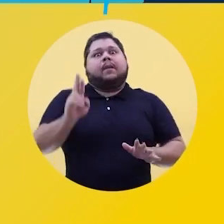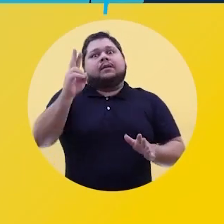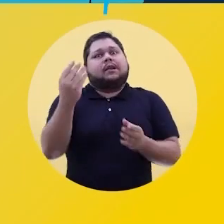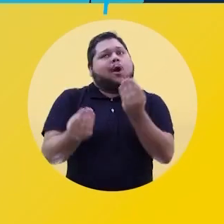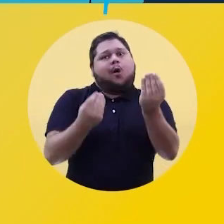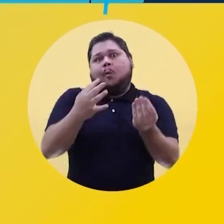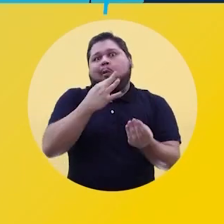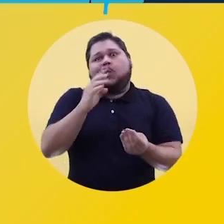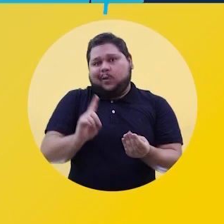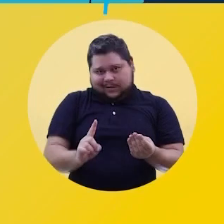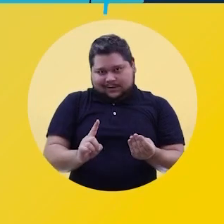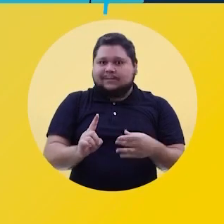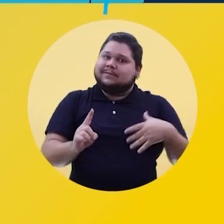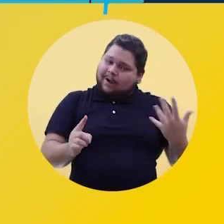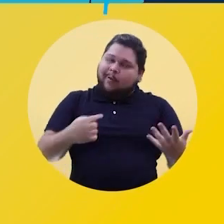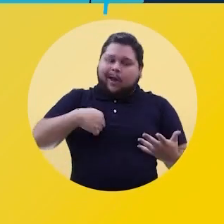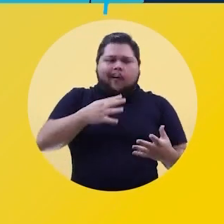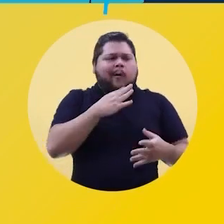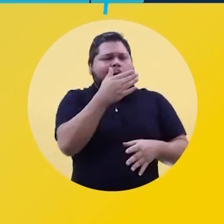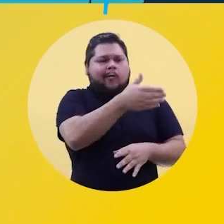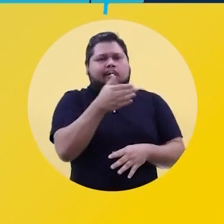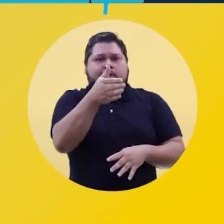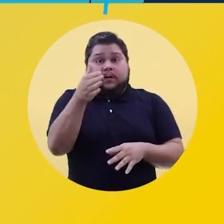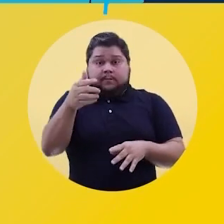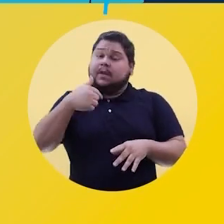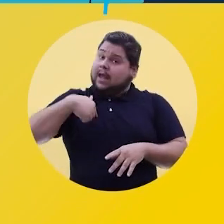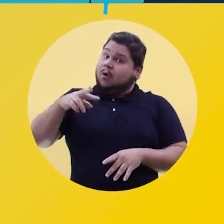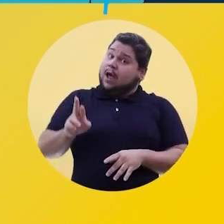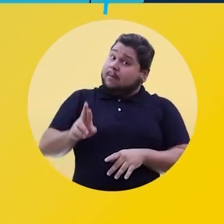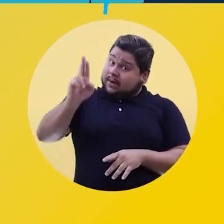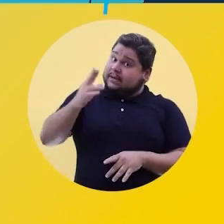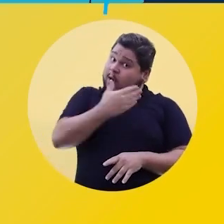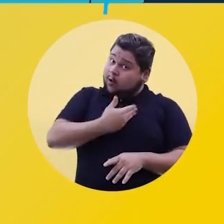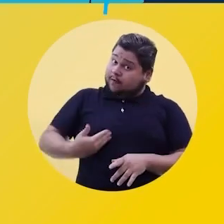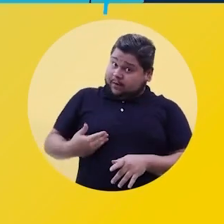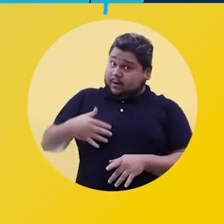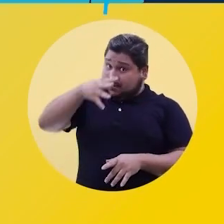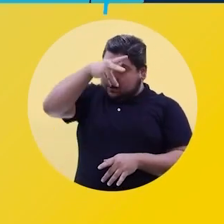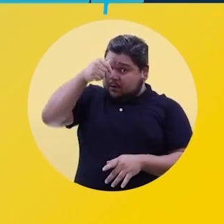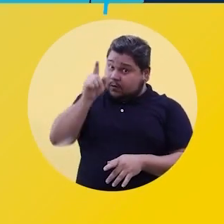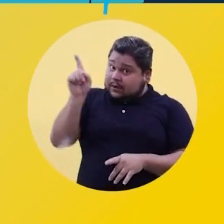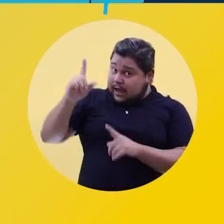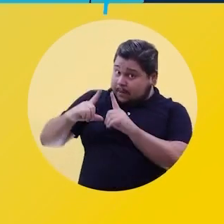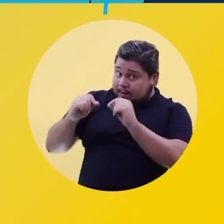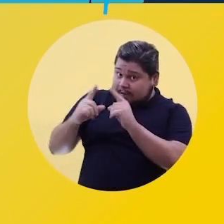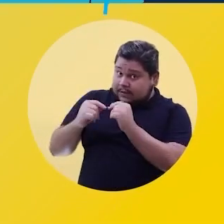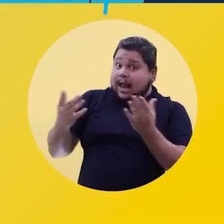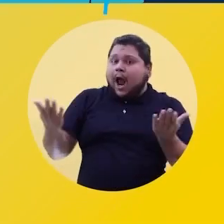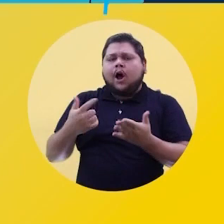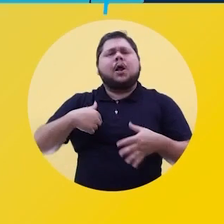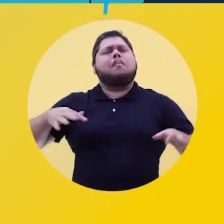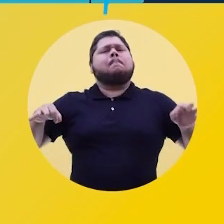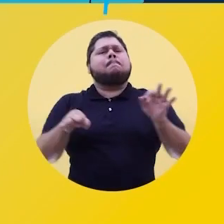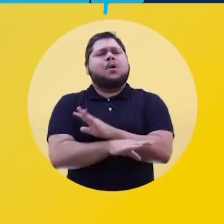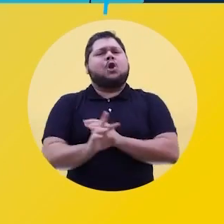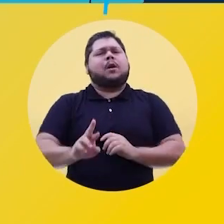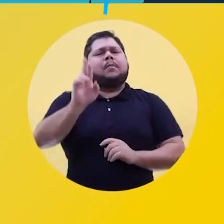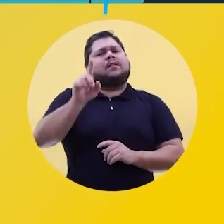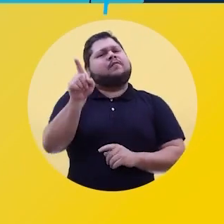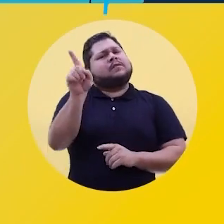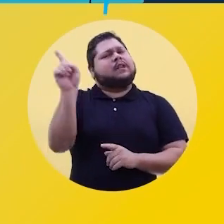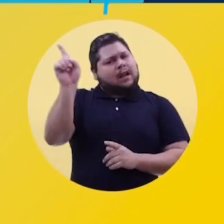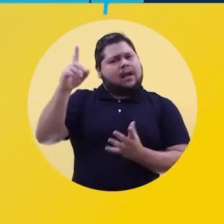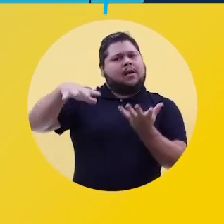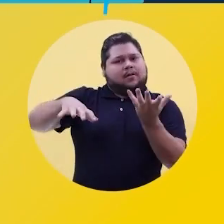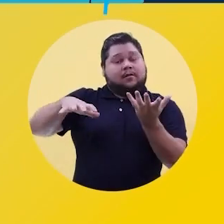sua cidade Afinal, não é possível representar aquilo que a gente não conhece Além disso, representei o governo de Mato Grosso em Brasília E agora eu estou